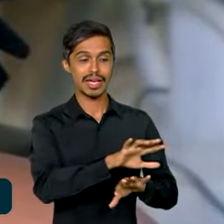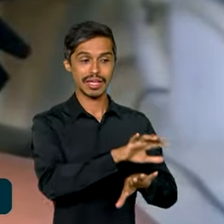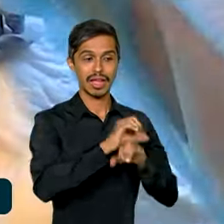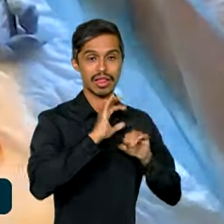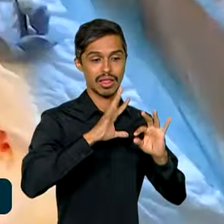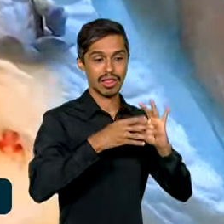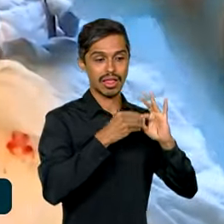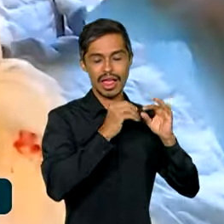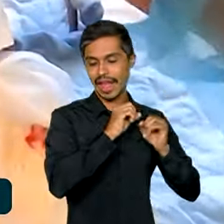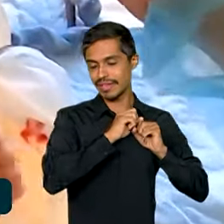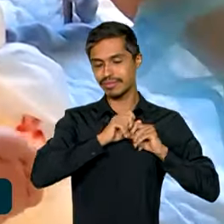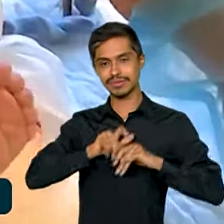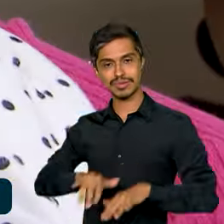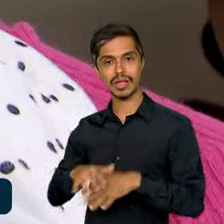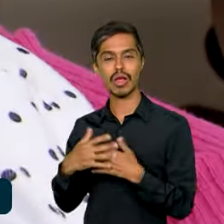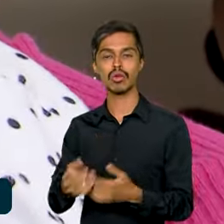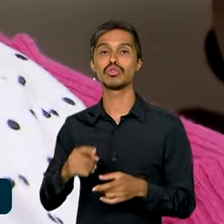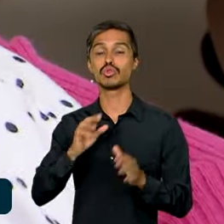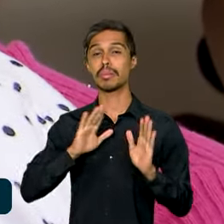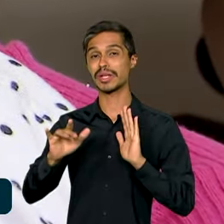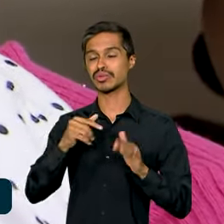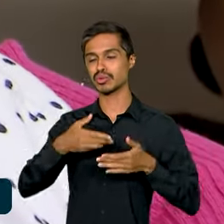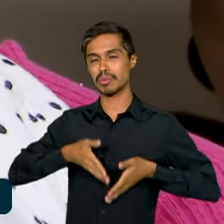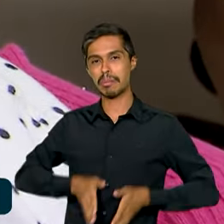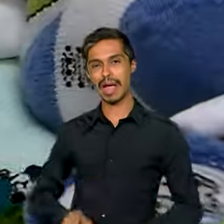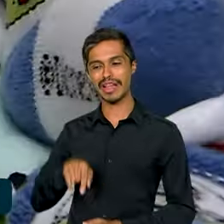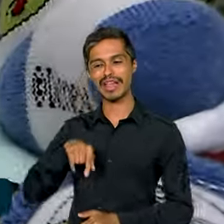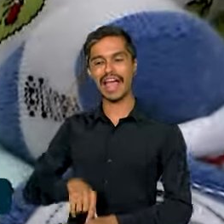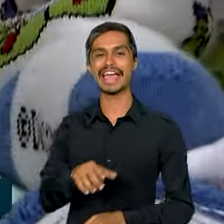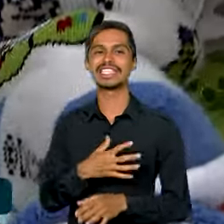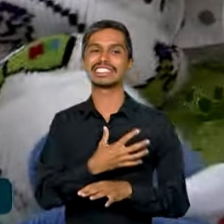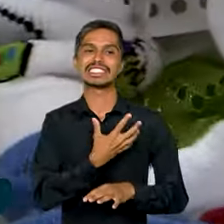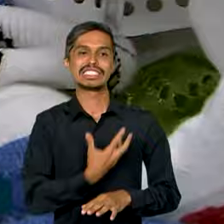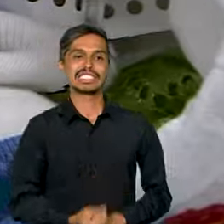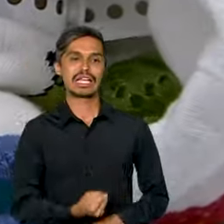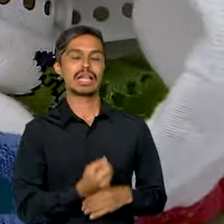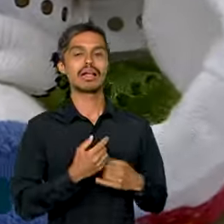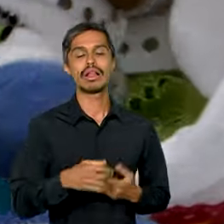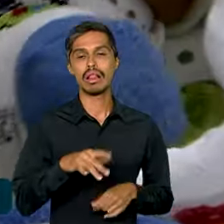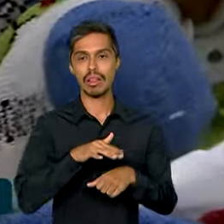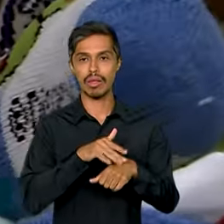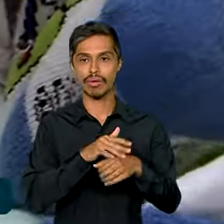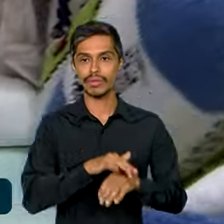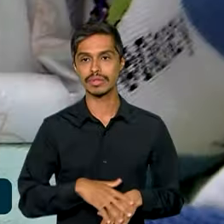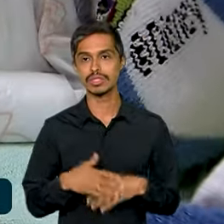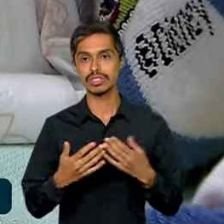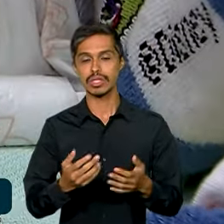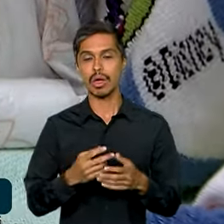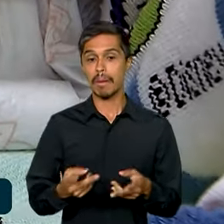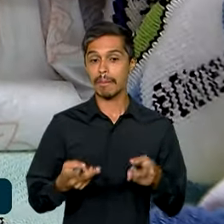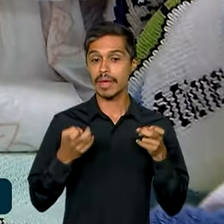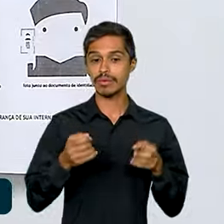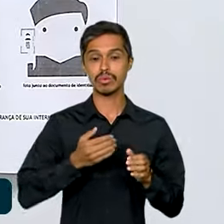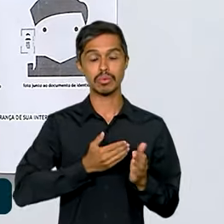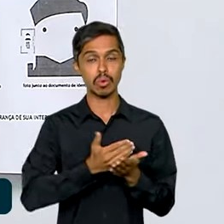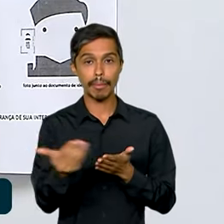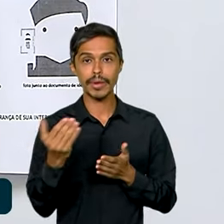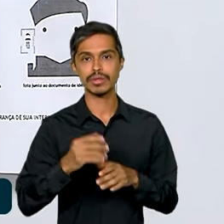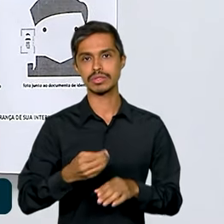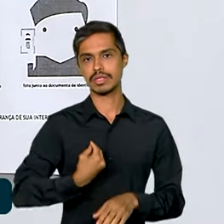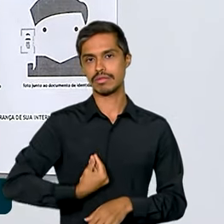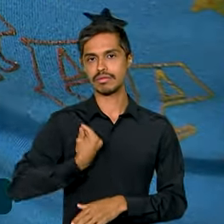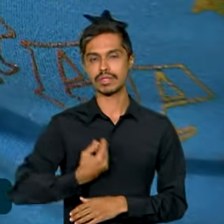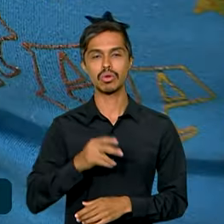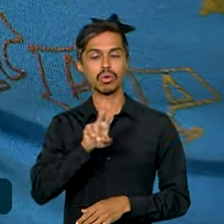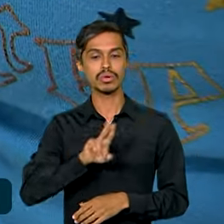gravidez, o parto ou mesmo a amamentação. Geralmente, a infecção é diagnosticada nos primeiros meses de vida, por